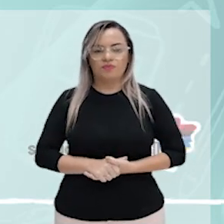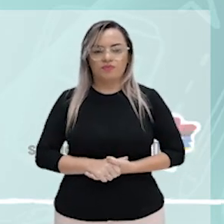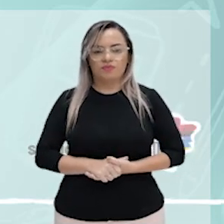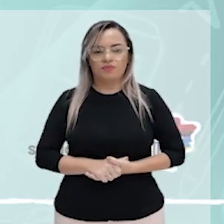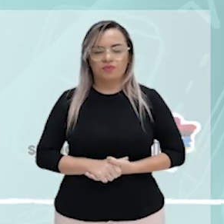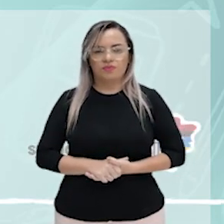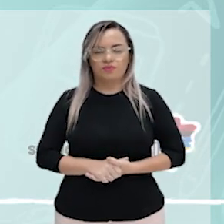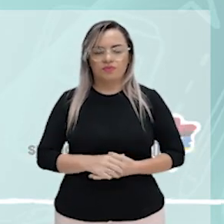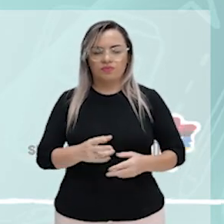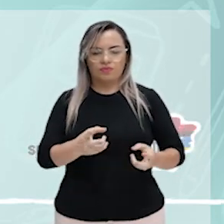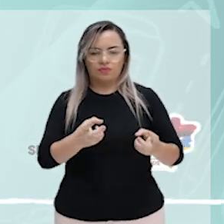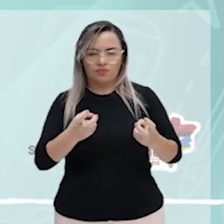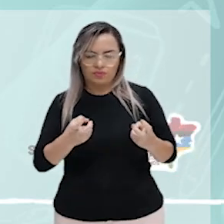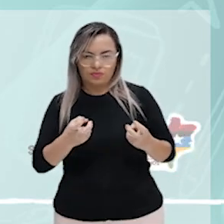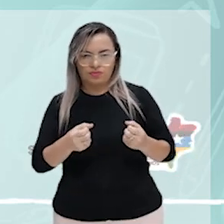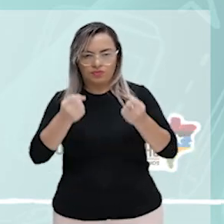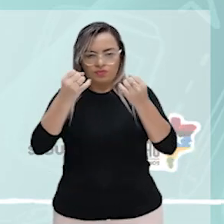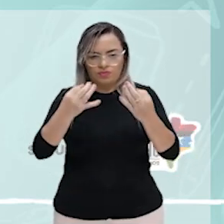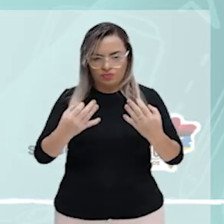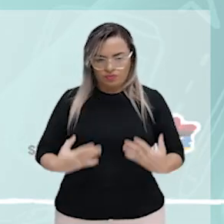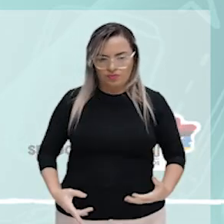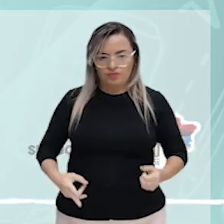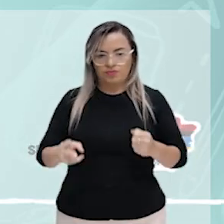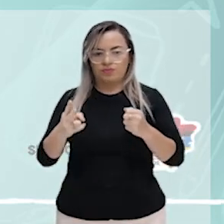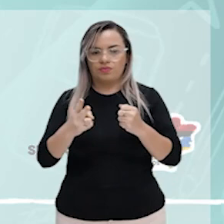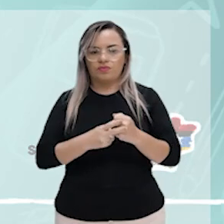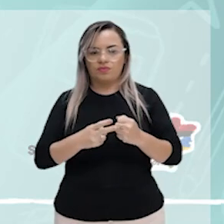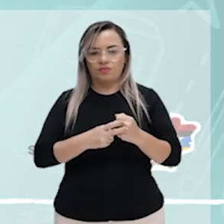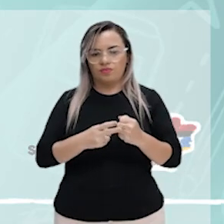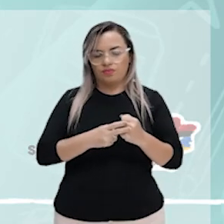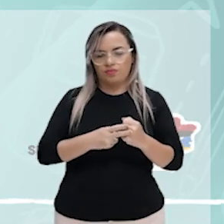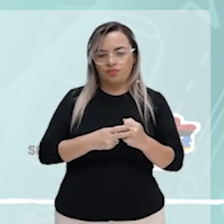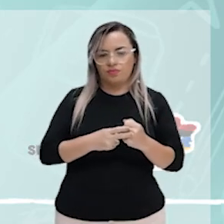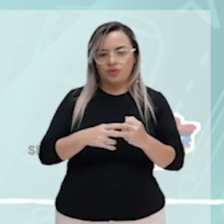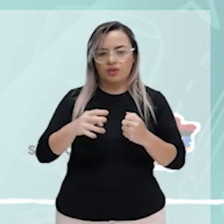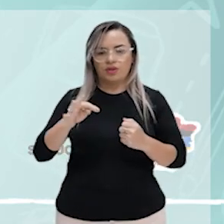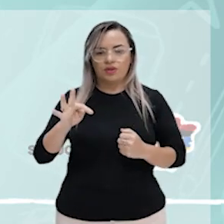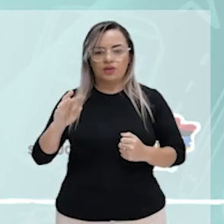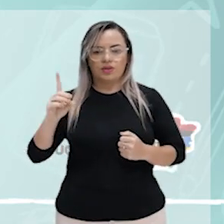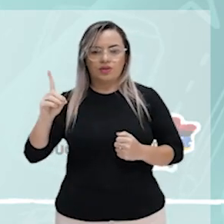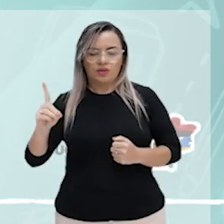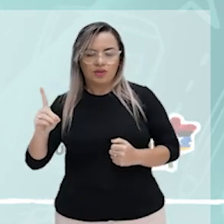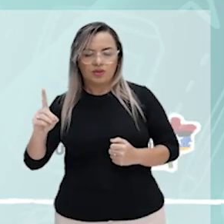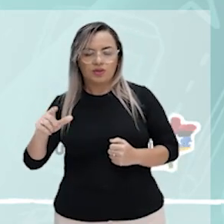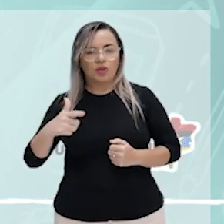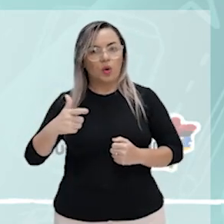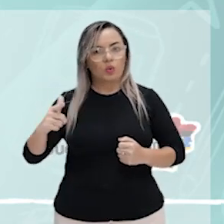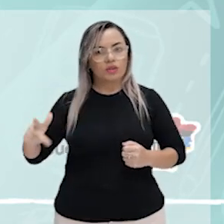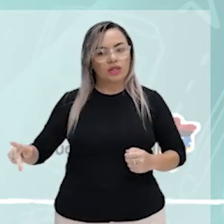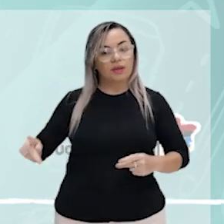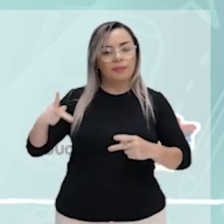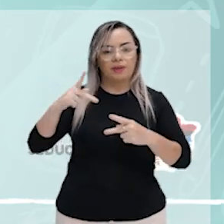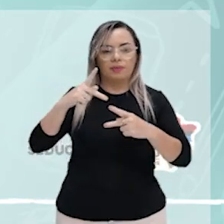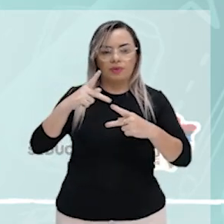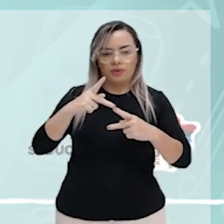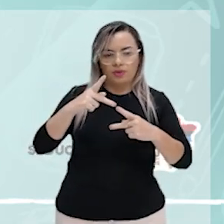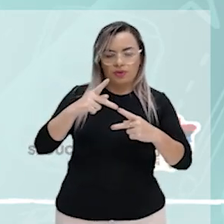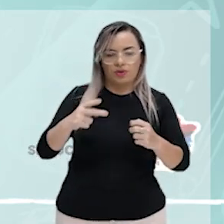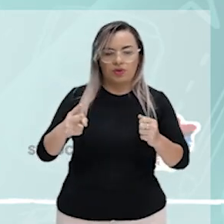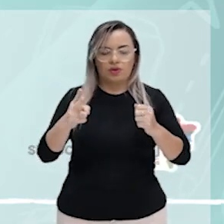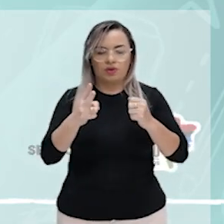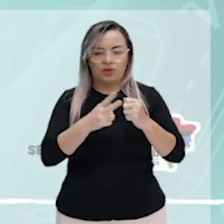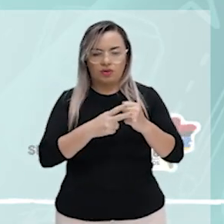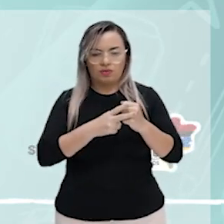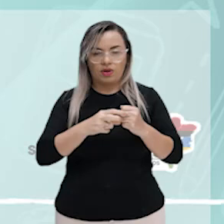Olha aí a explicação de cada uma delas. O verbo implicar como transitivo direto sem preposição. O verbo